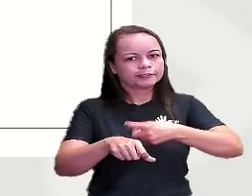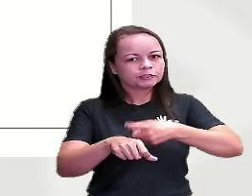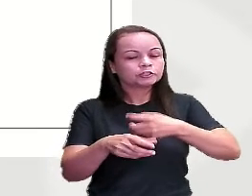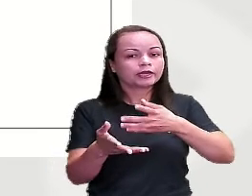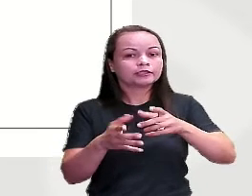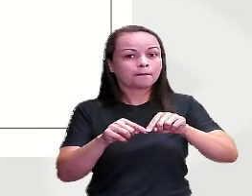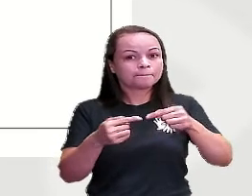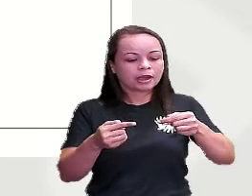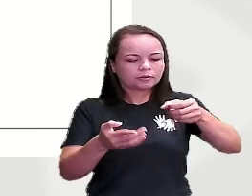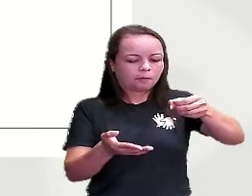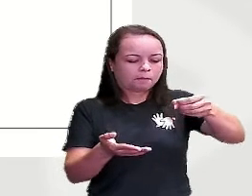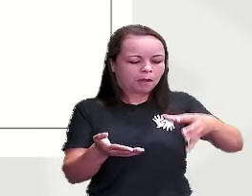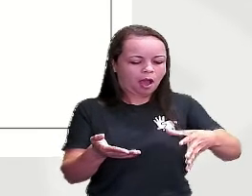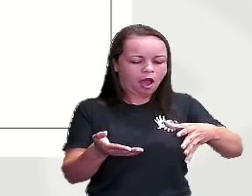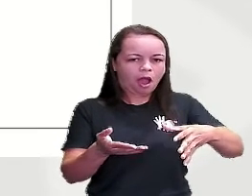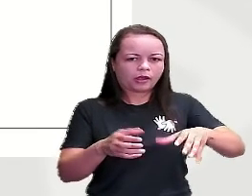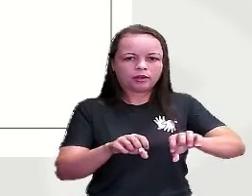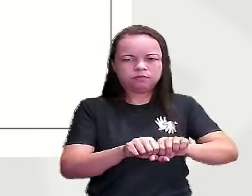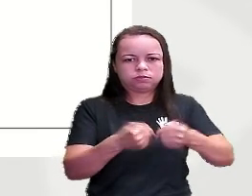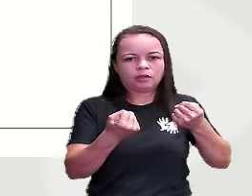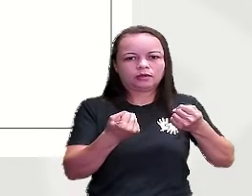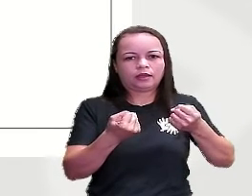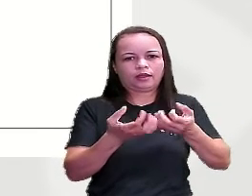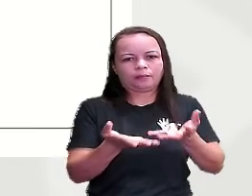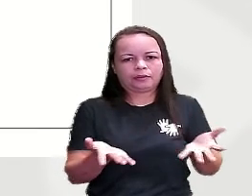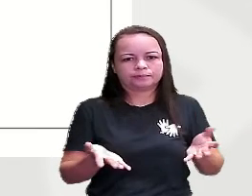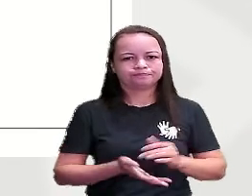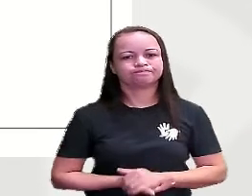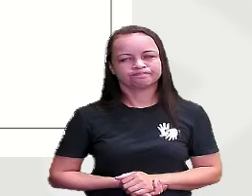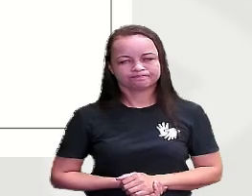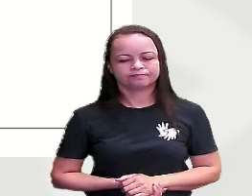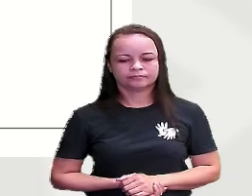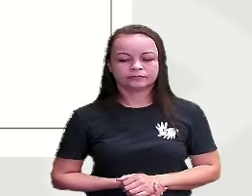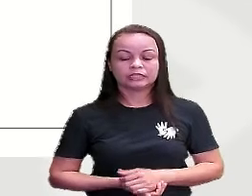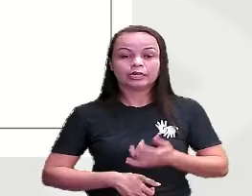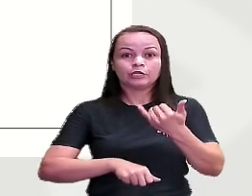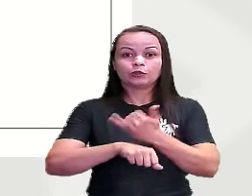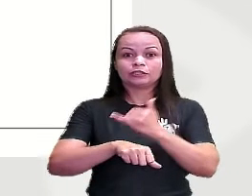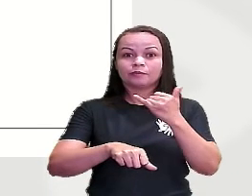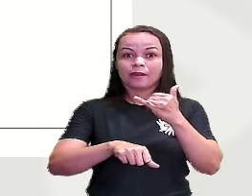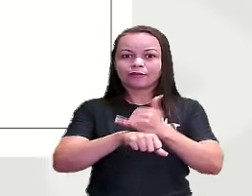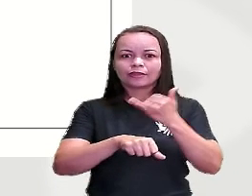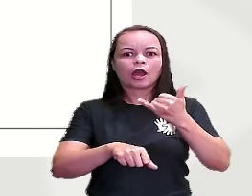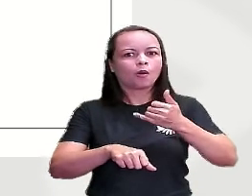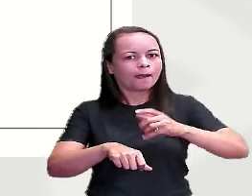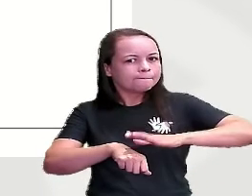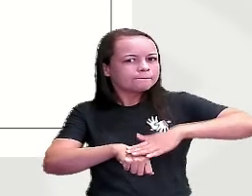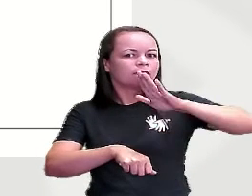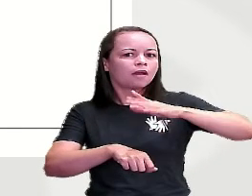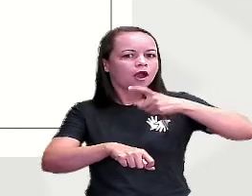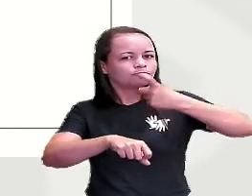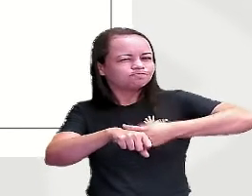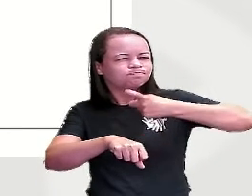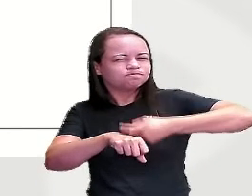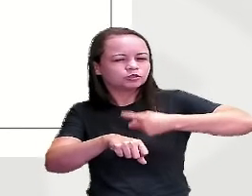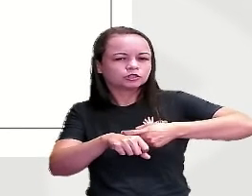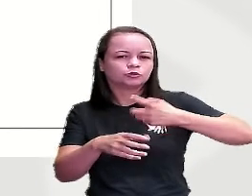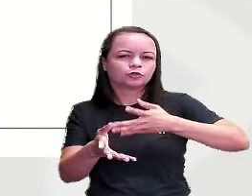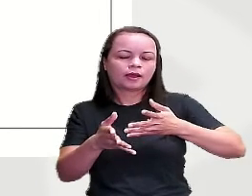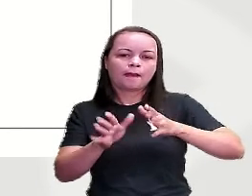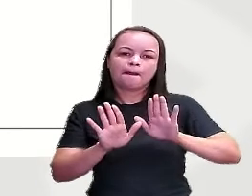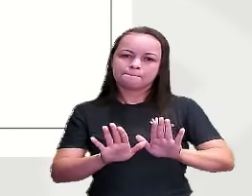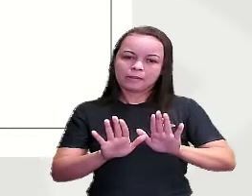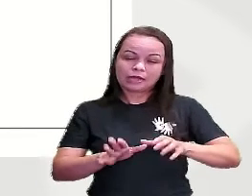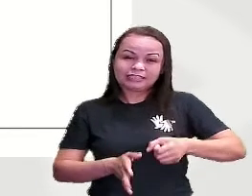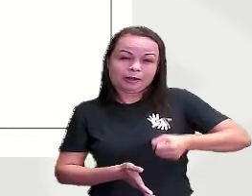cair no chão Acontece o quê? Quebra E o de metal Ele é mais resistente É ou não é resistente? Porém,